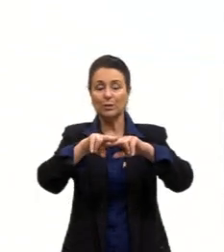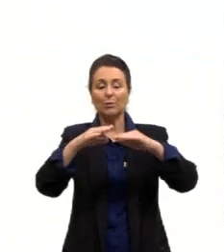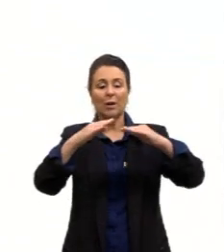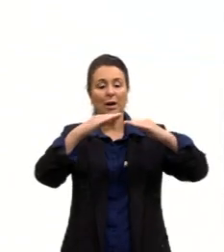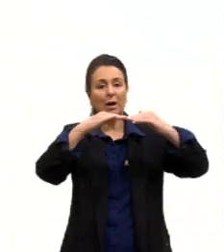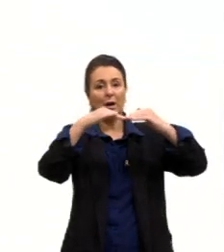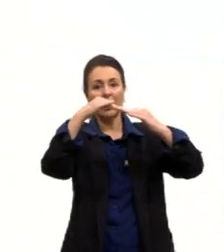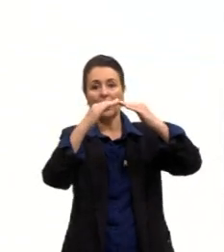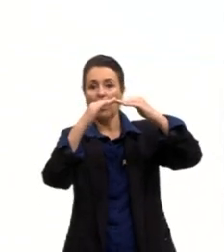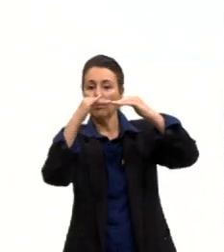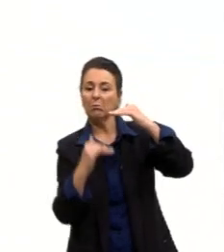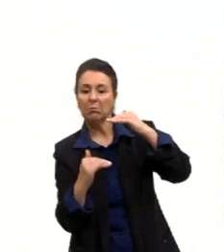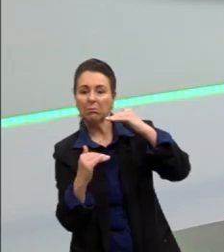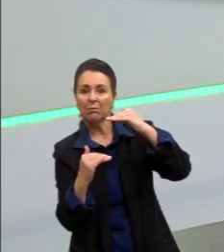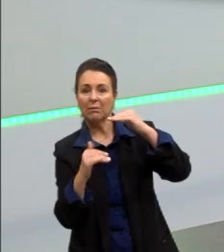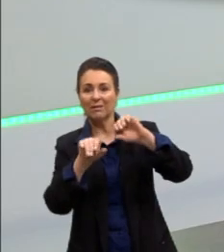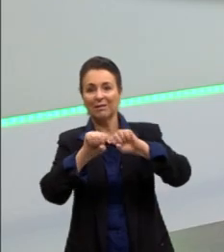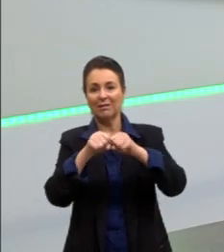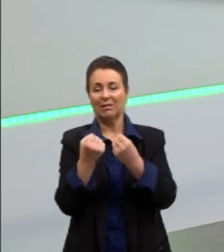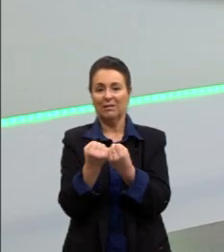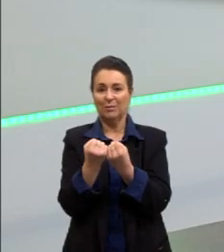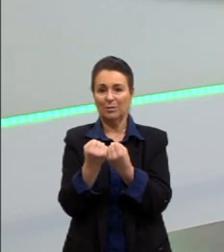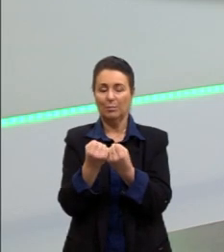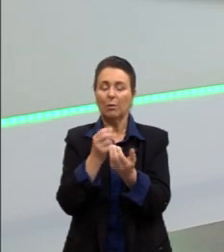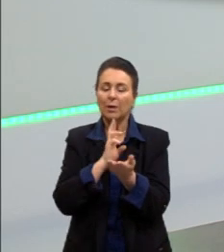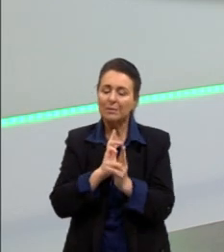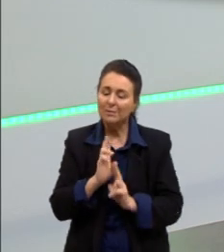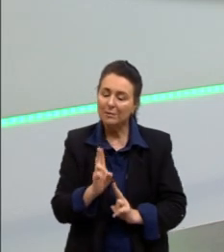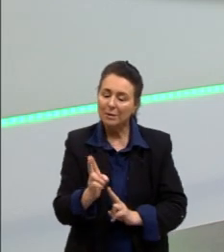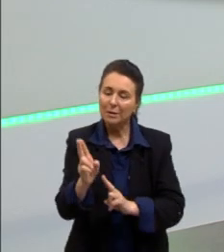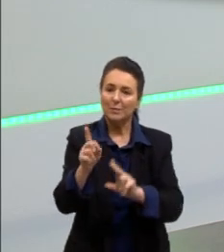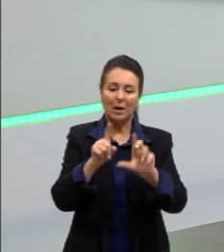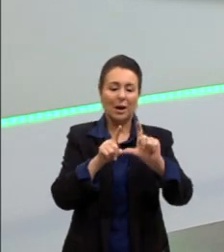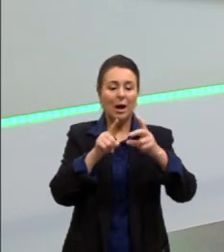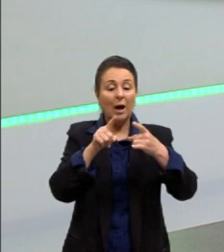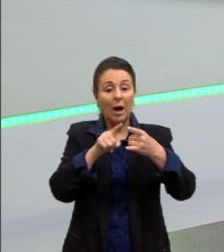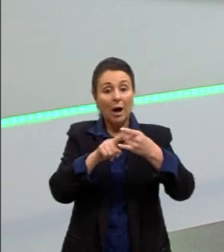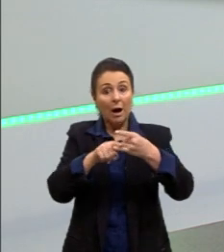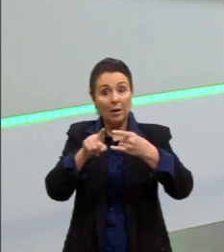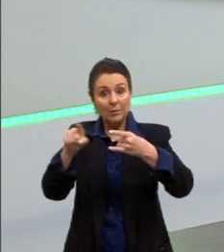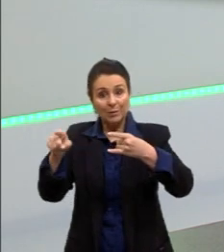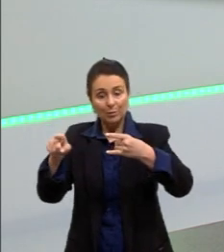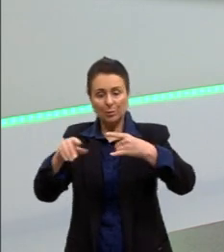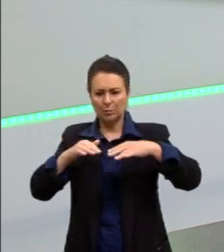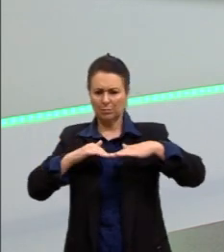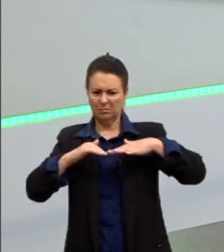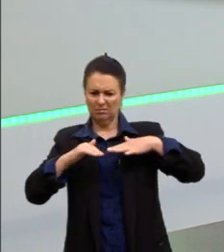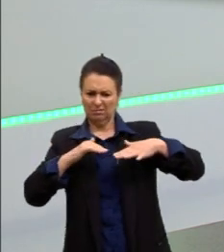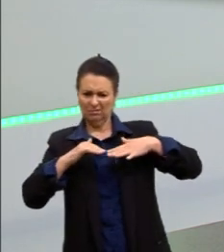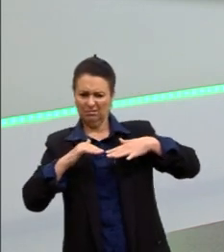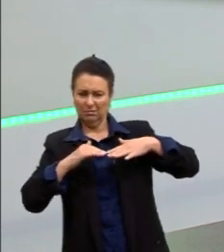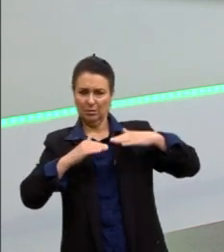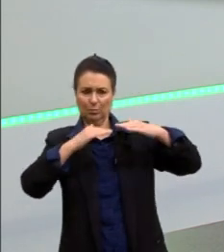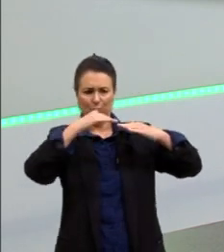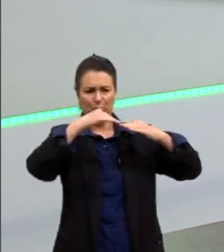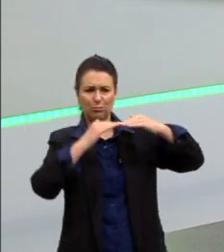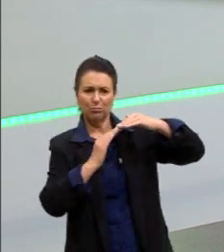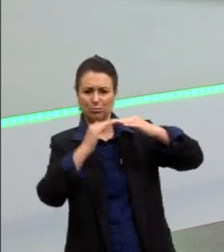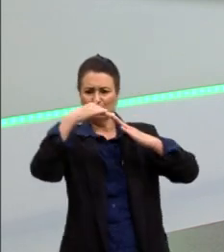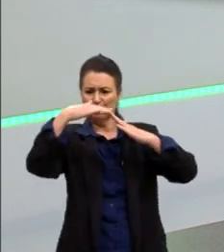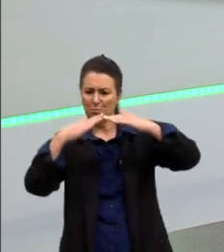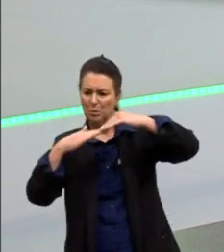então produziu um crescimento constante da amplitude de vibração então ela começou a vibrar muito muito mais